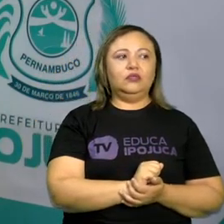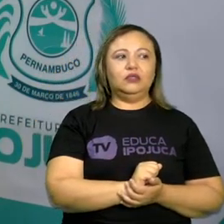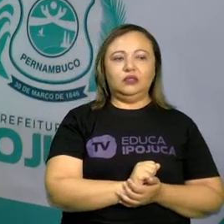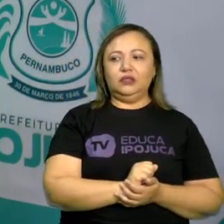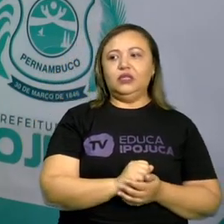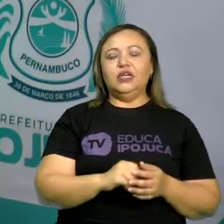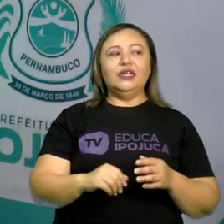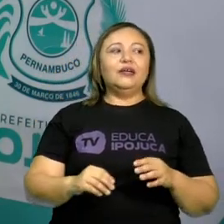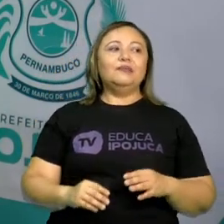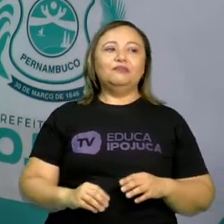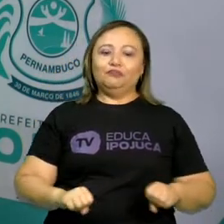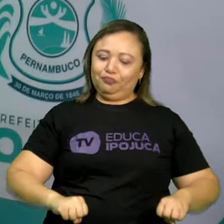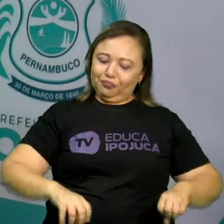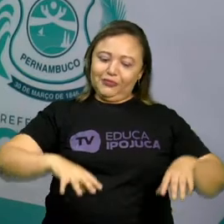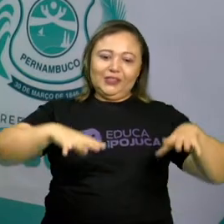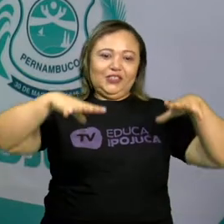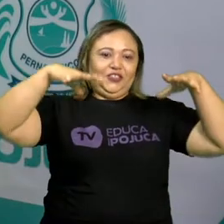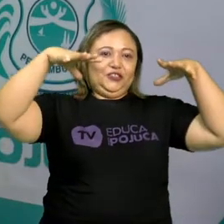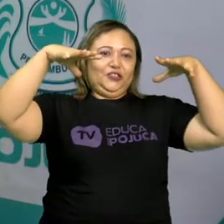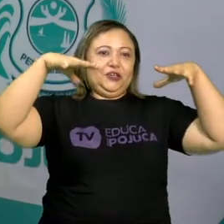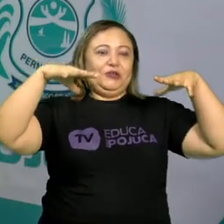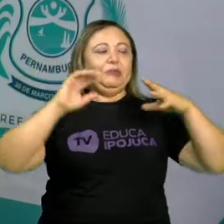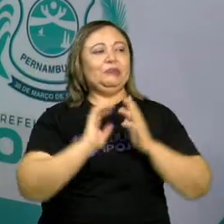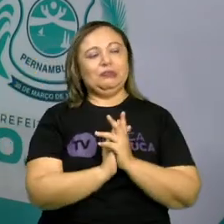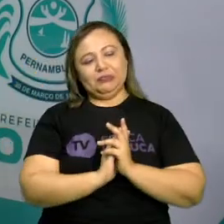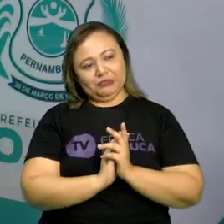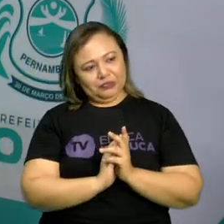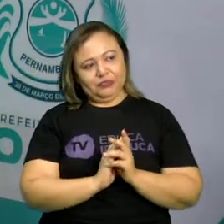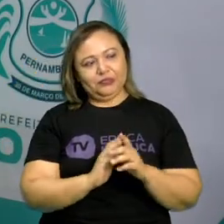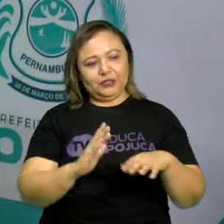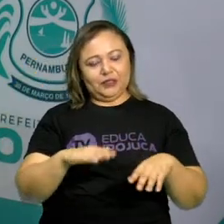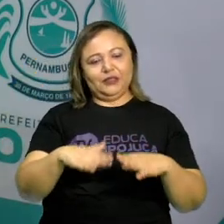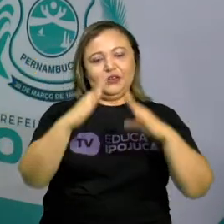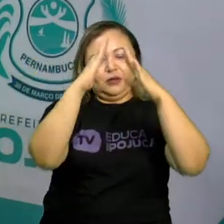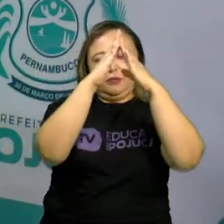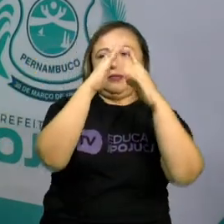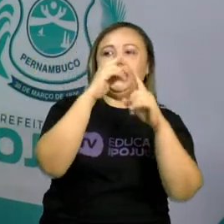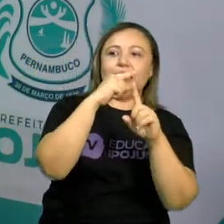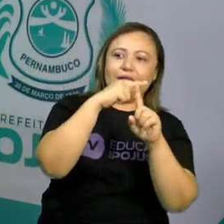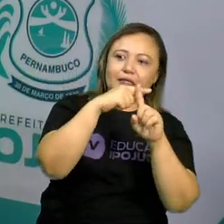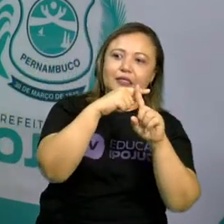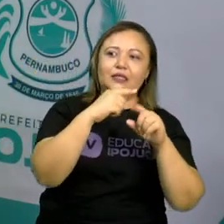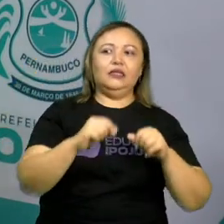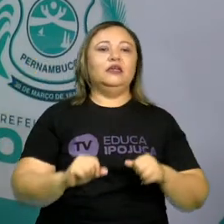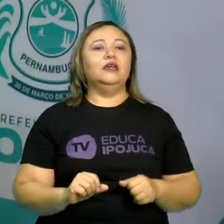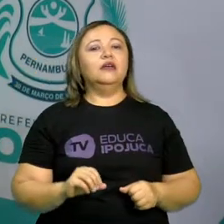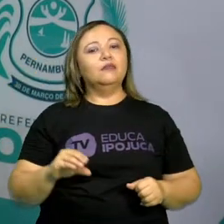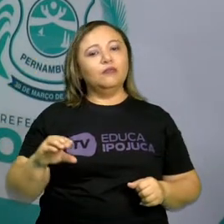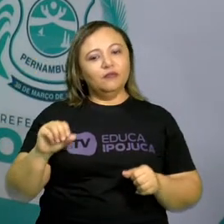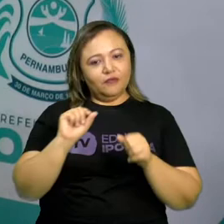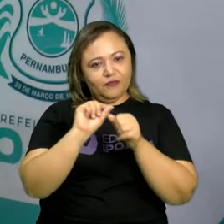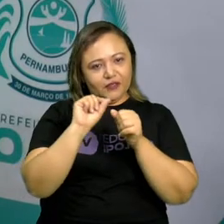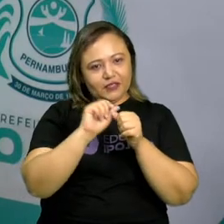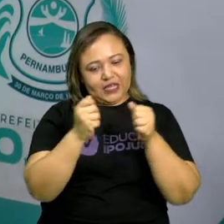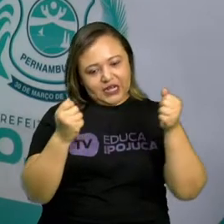dizer que é um castelo. Que é uma igreja. Mas a gente pode fazer carro. Podemos fazer